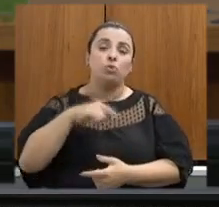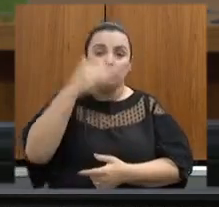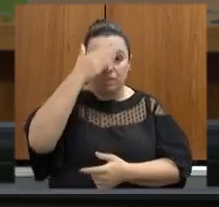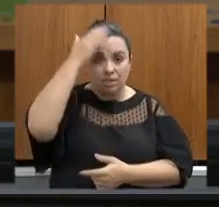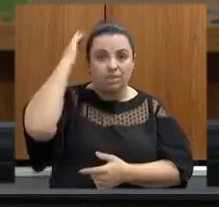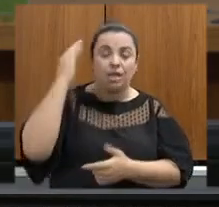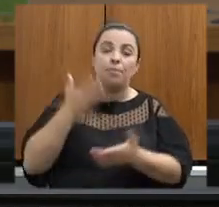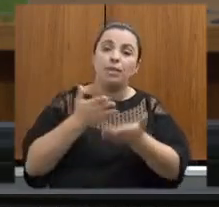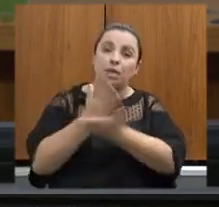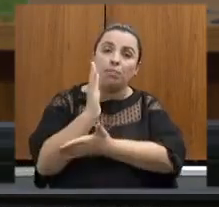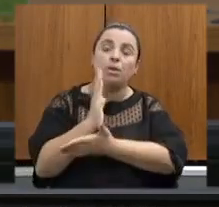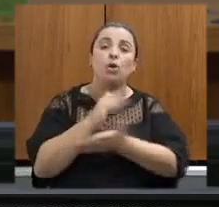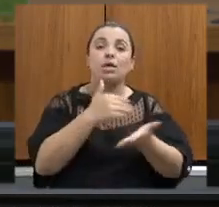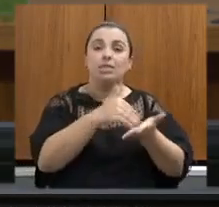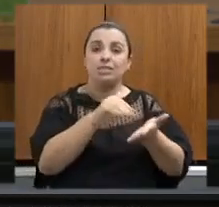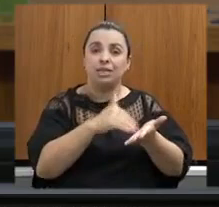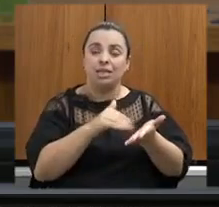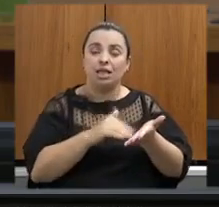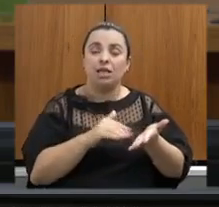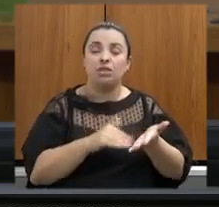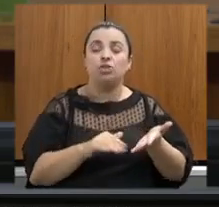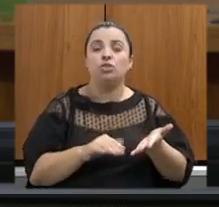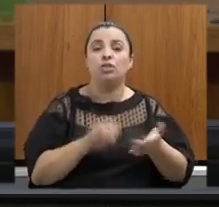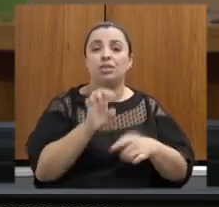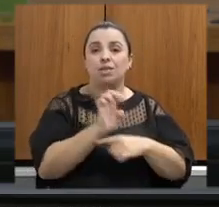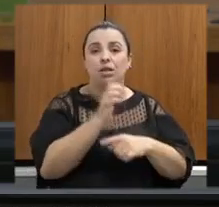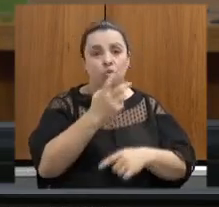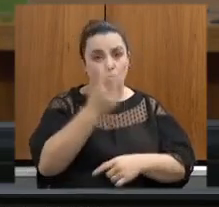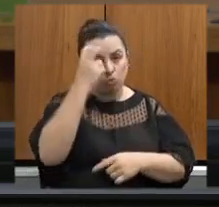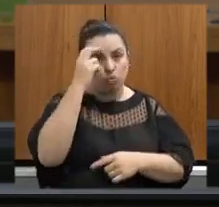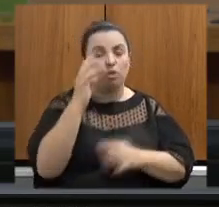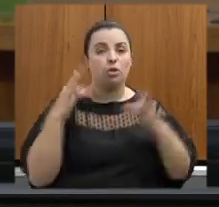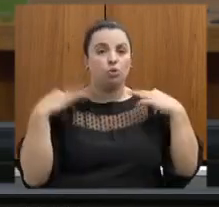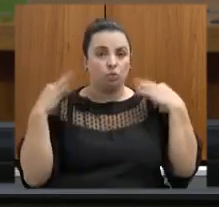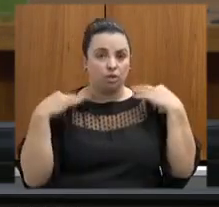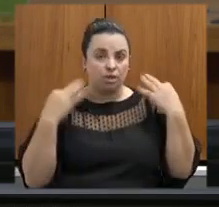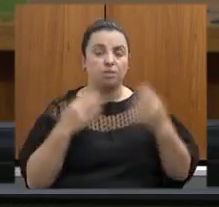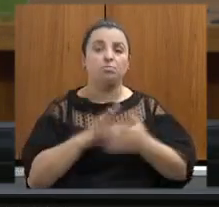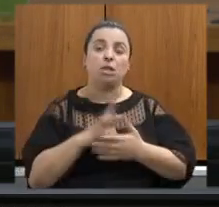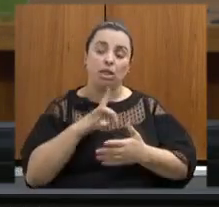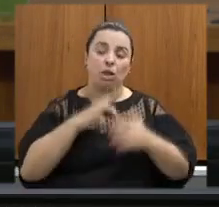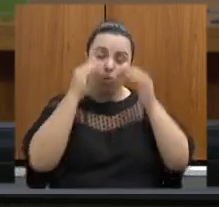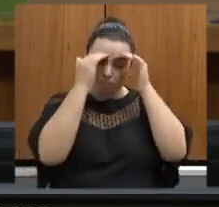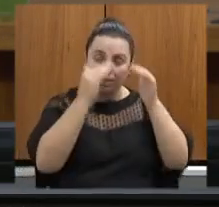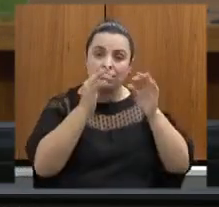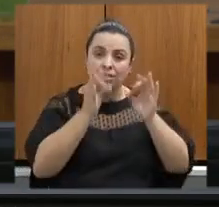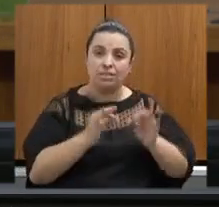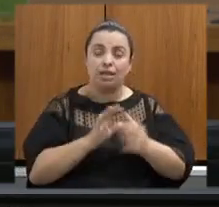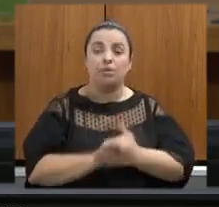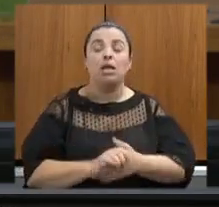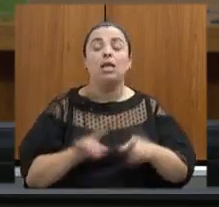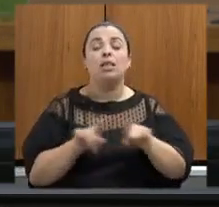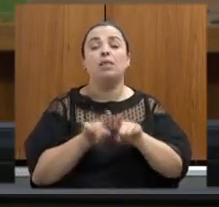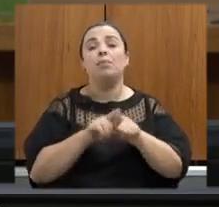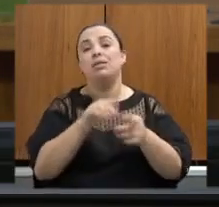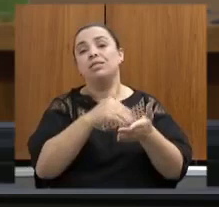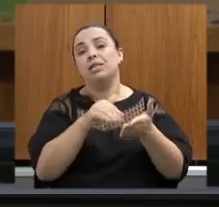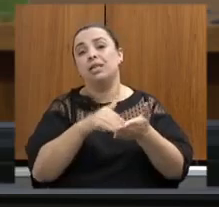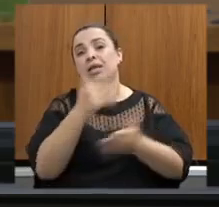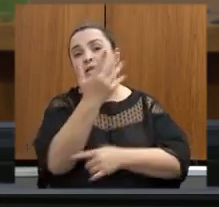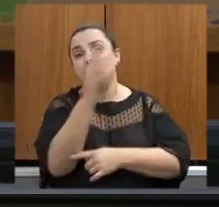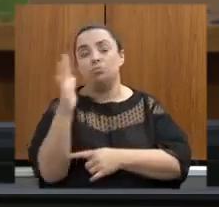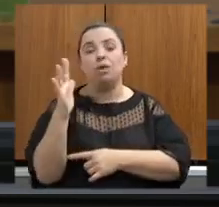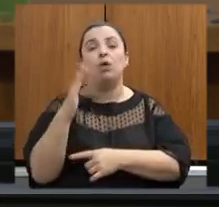Secretaria de Estado de Cultura e Turismo que está sendo cumprido o despacho governamental a Secretaria de Estado de Meio Ambiente que também está sendo cumprido